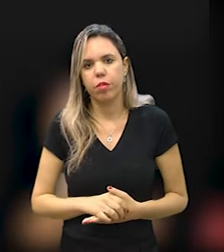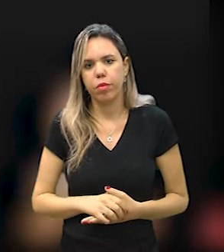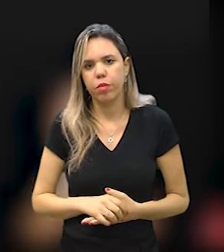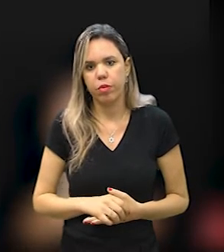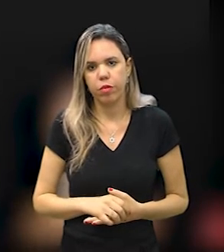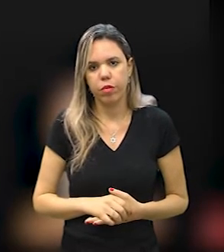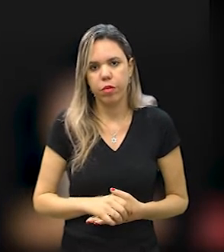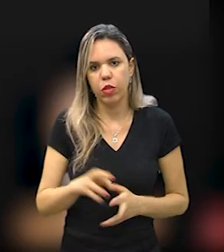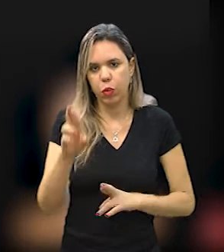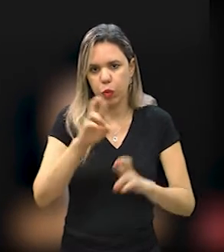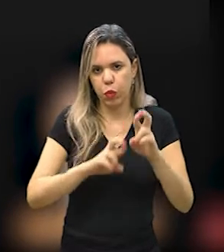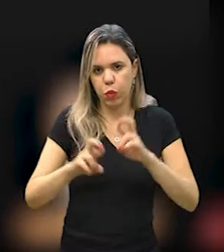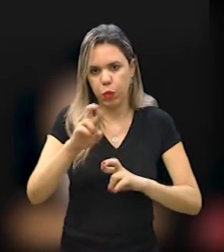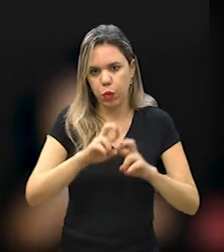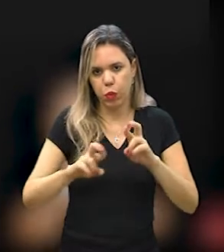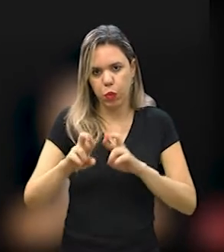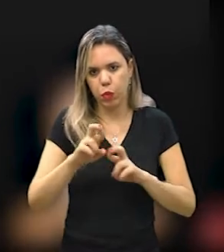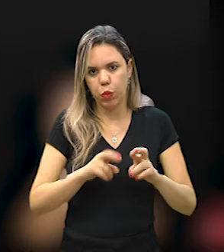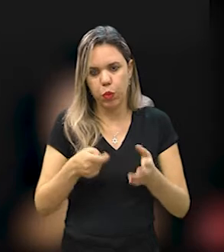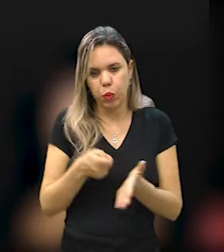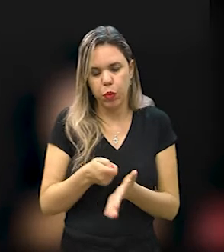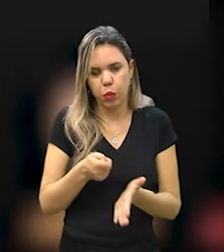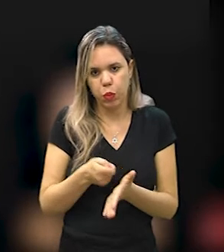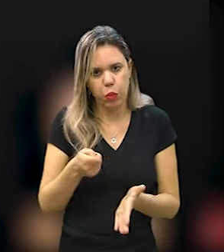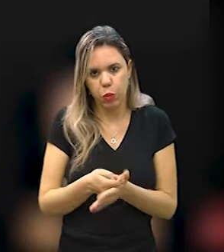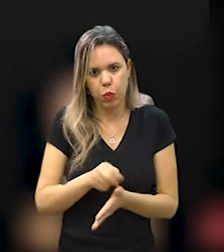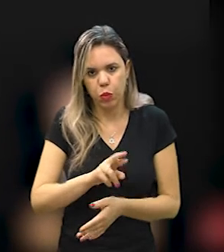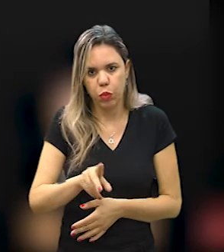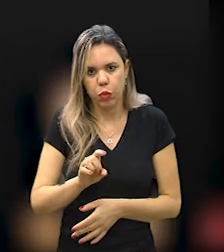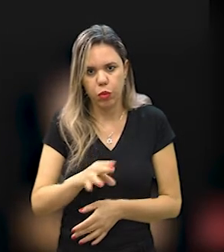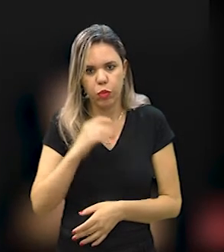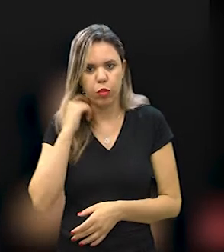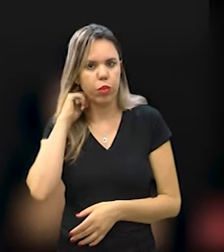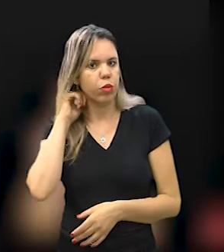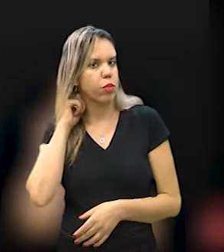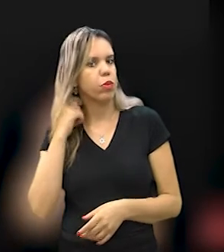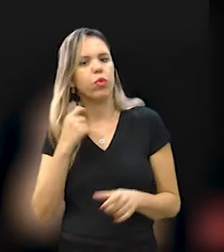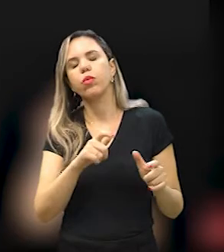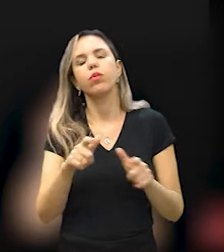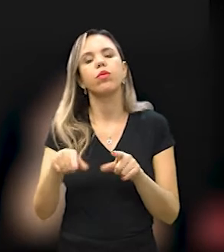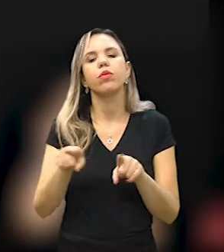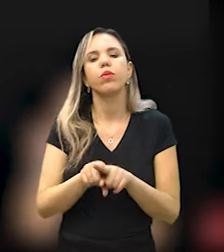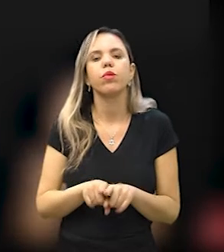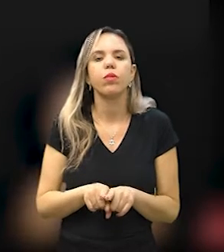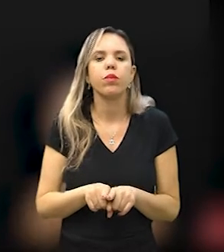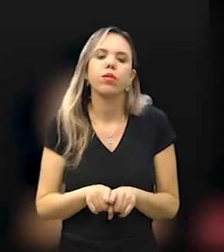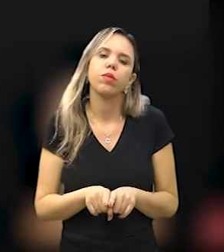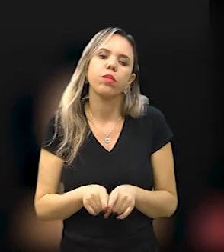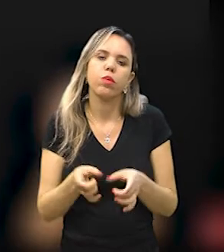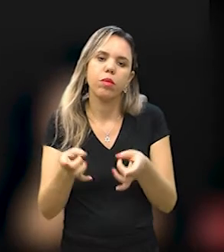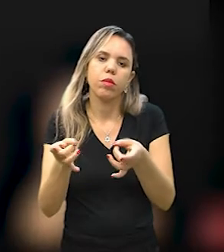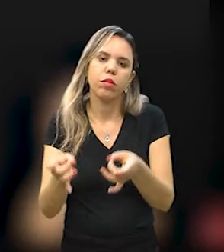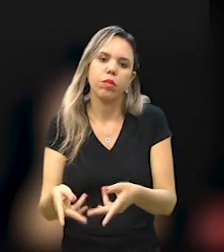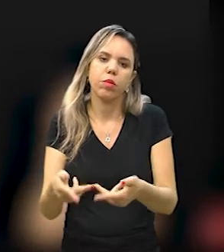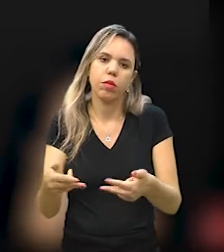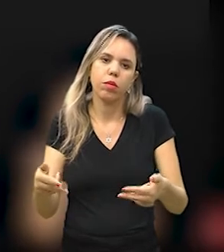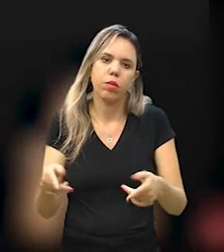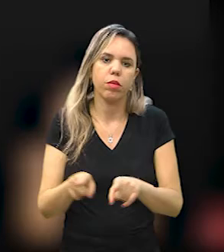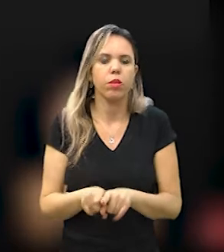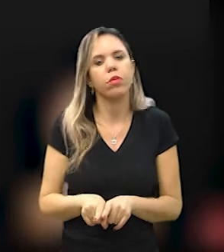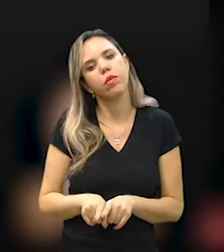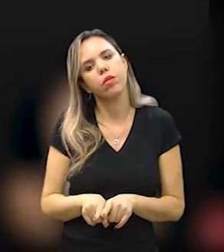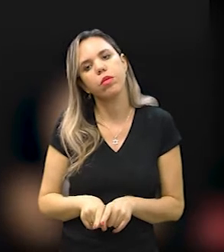uma fiscalização mais rígida. Não só na ocupação do solo, como também no descarte de